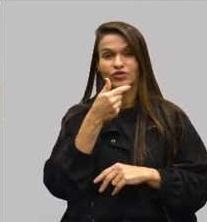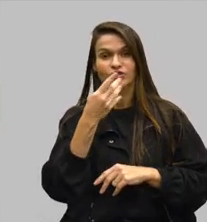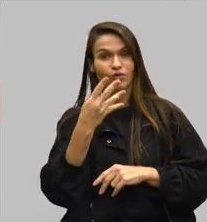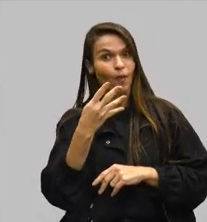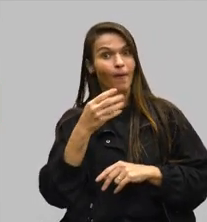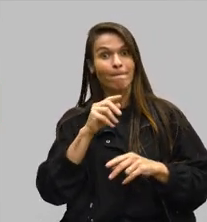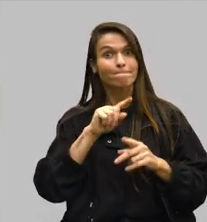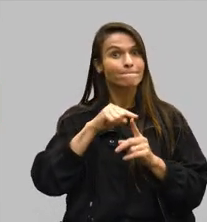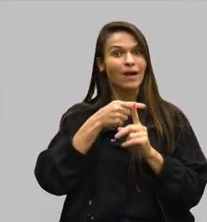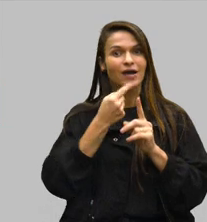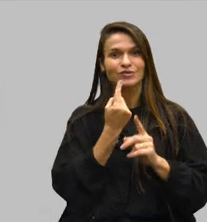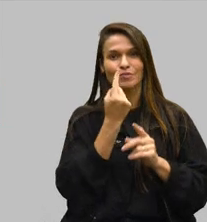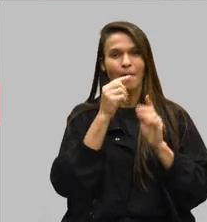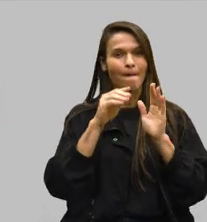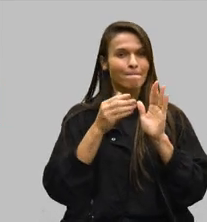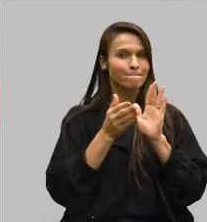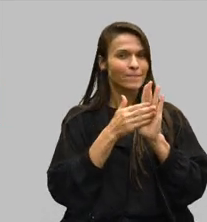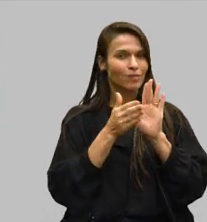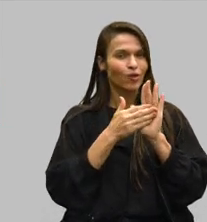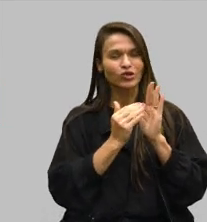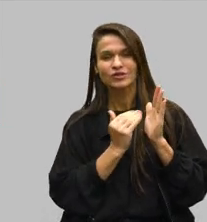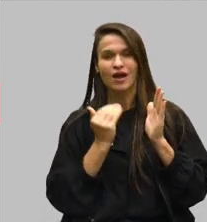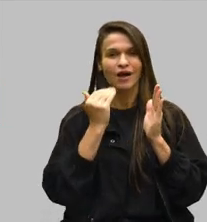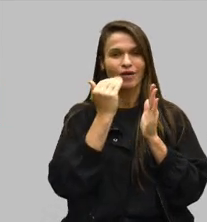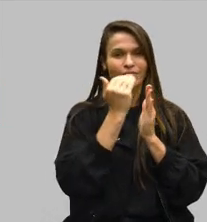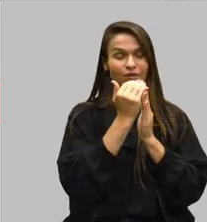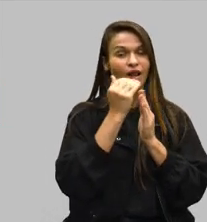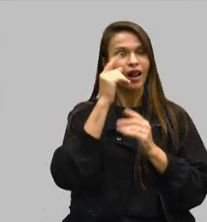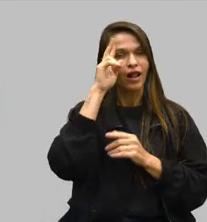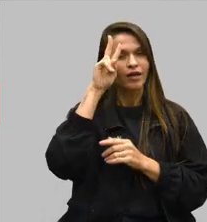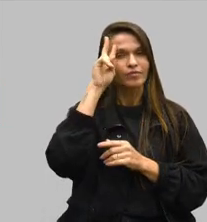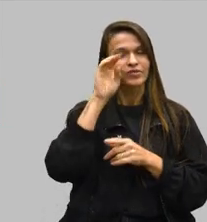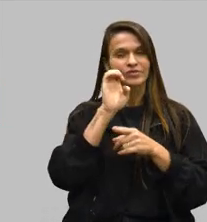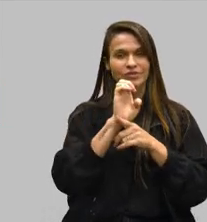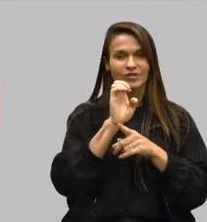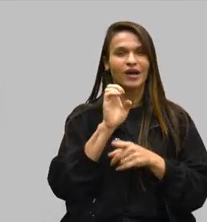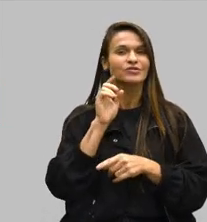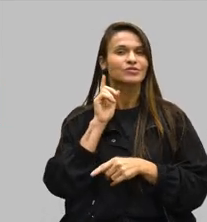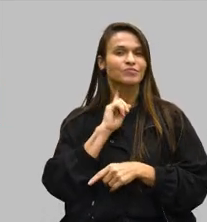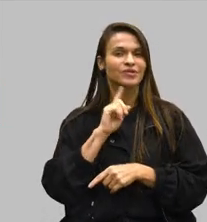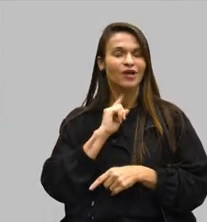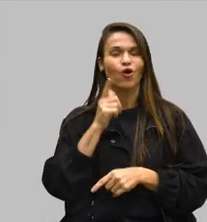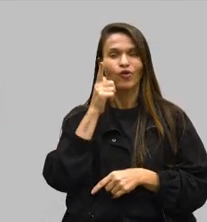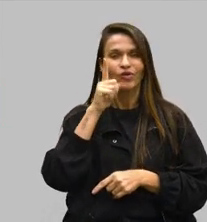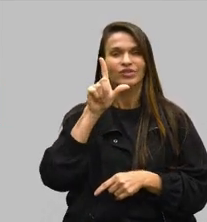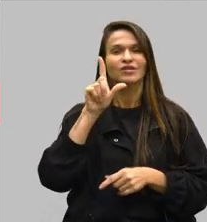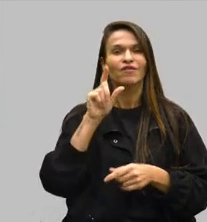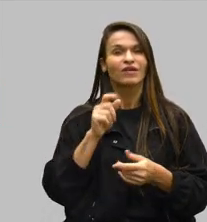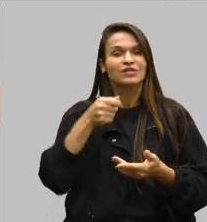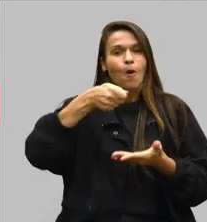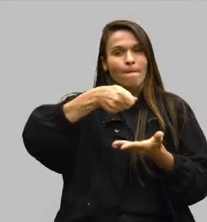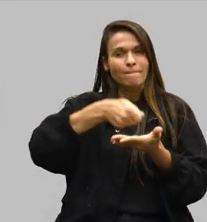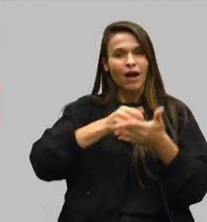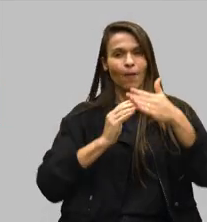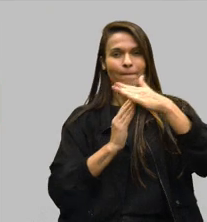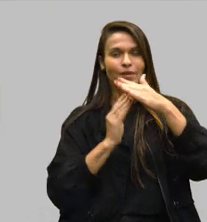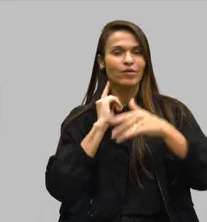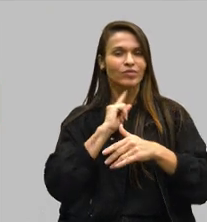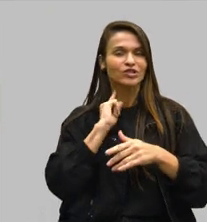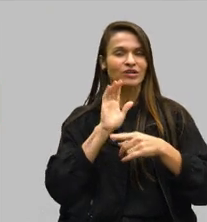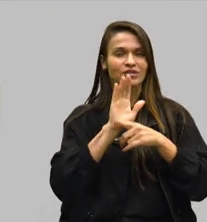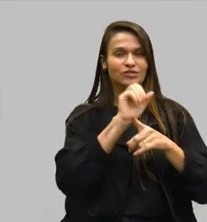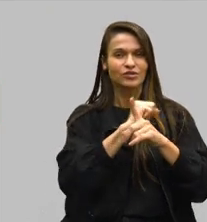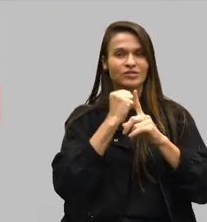proposta de aumento, lembrando sempre que o estado de Minas Gerais conseguiu fazer o pagamento do piso mineiro de assistência